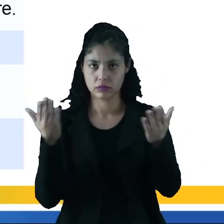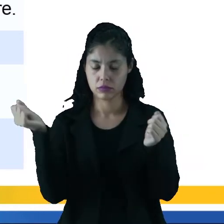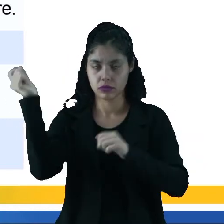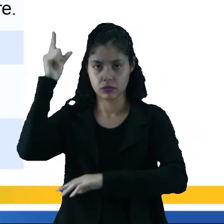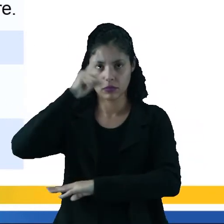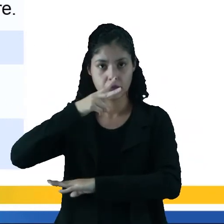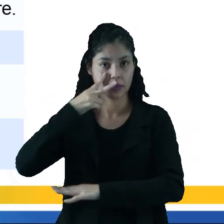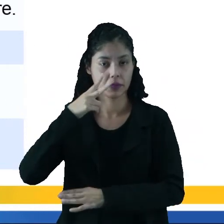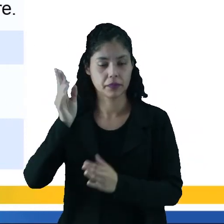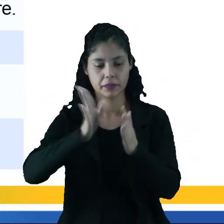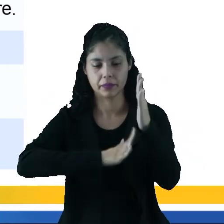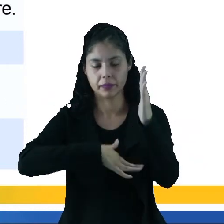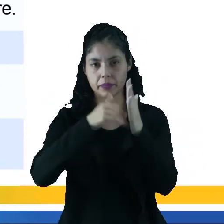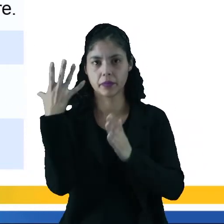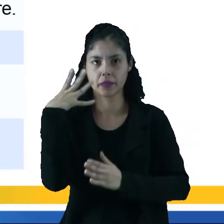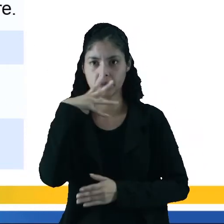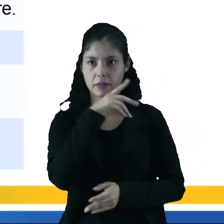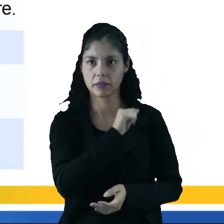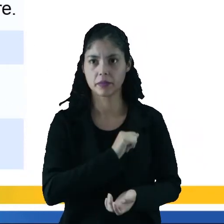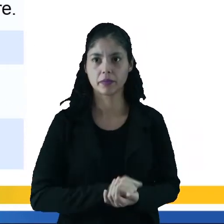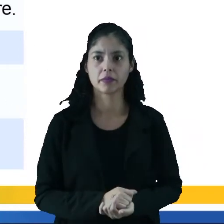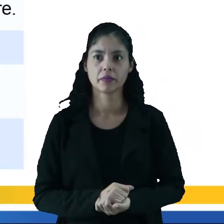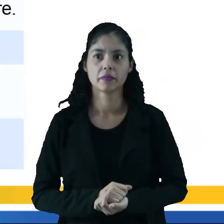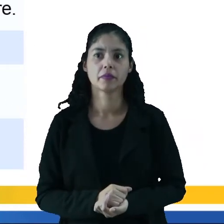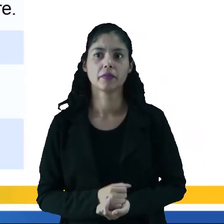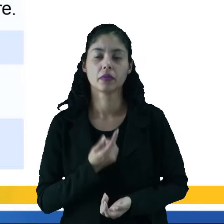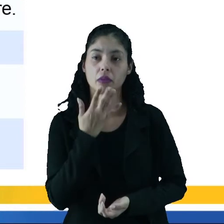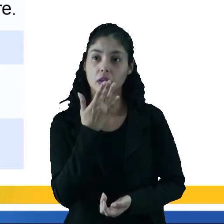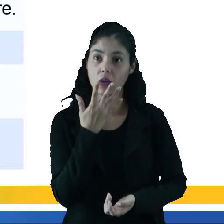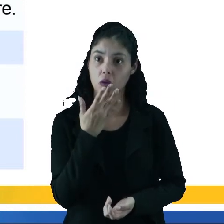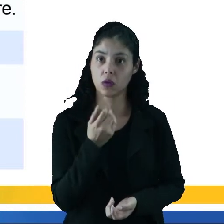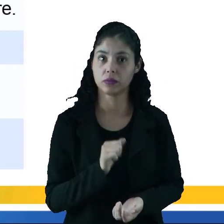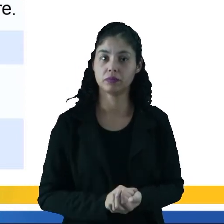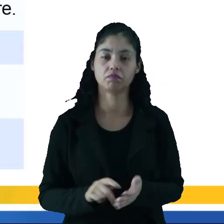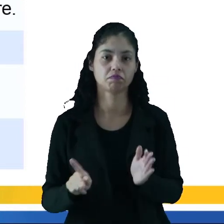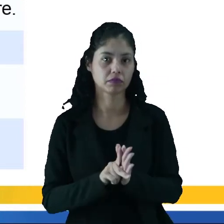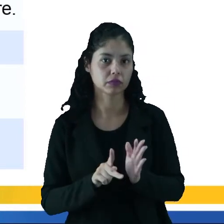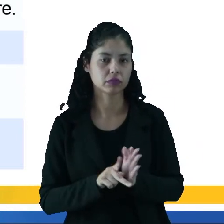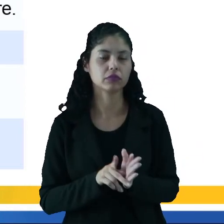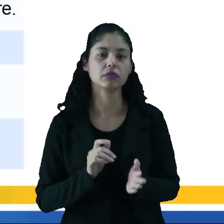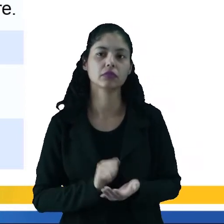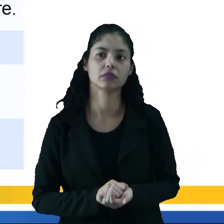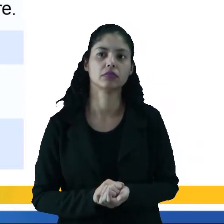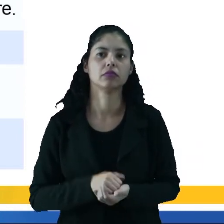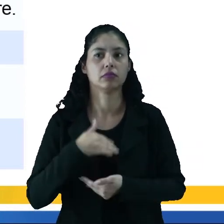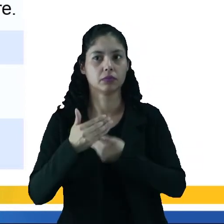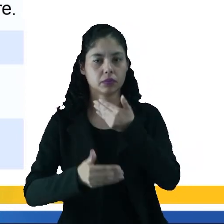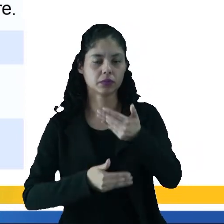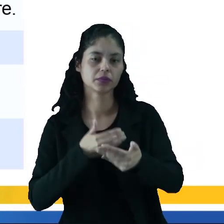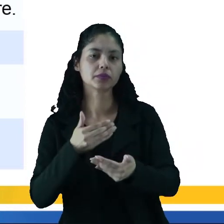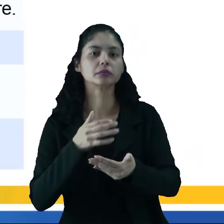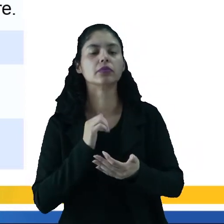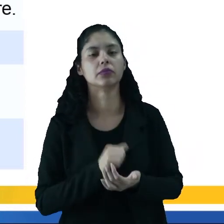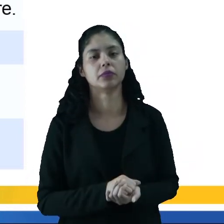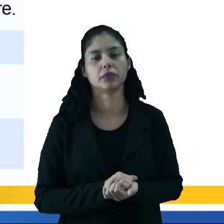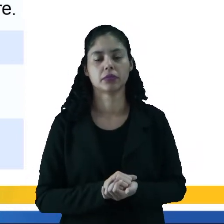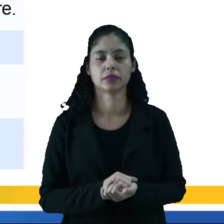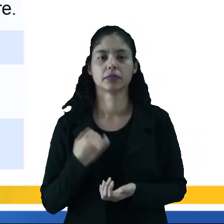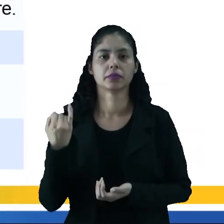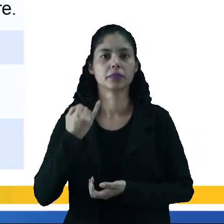a luz do sol, pinceladas rápidas, a cor pura. Isso vai ser o desenvolvimento